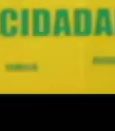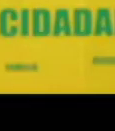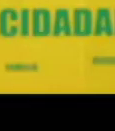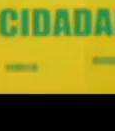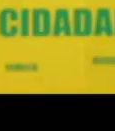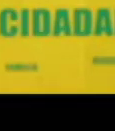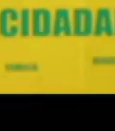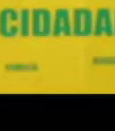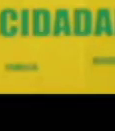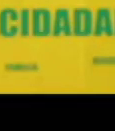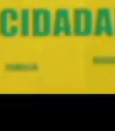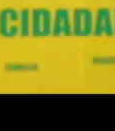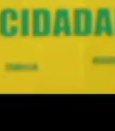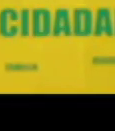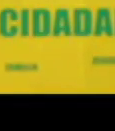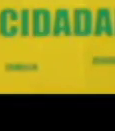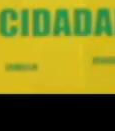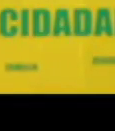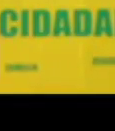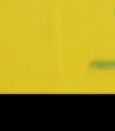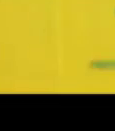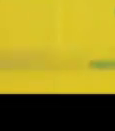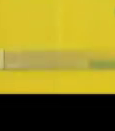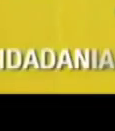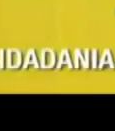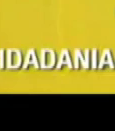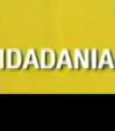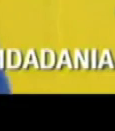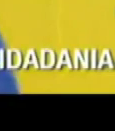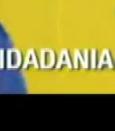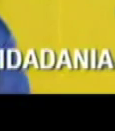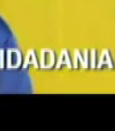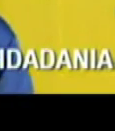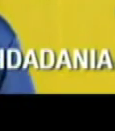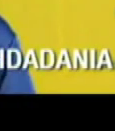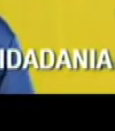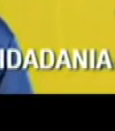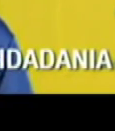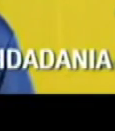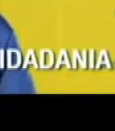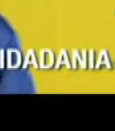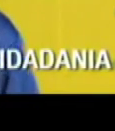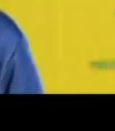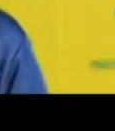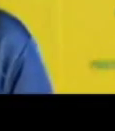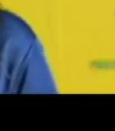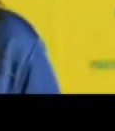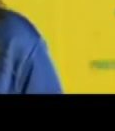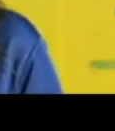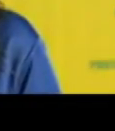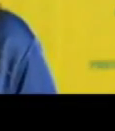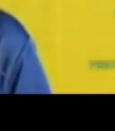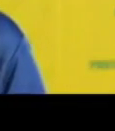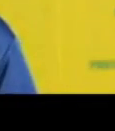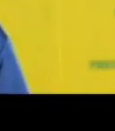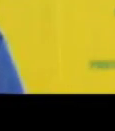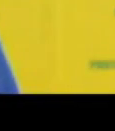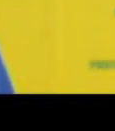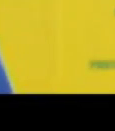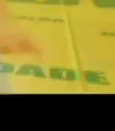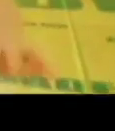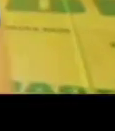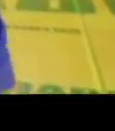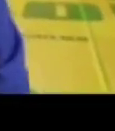A certidão é de graça, é um direito humano. Procure na maternidade, no cartório mais próximo, ou informe-se na prefeitura sobre os